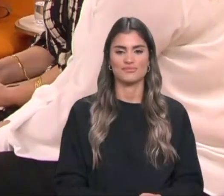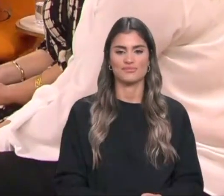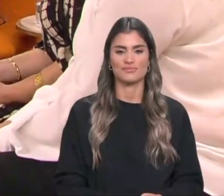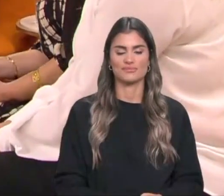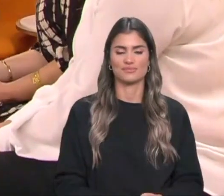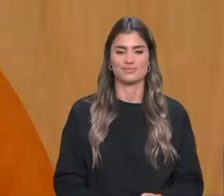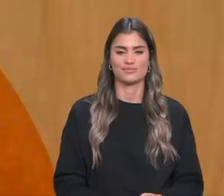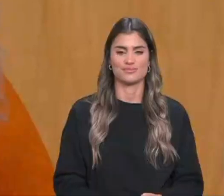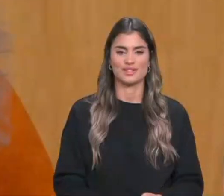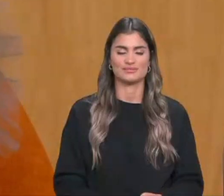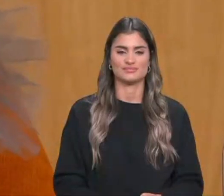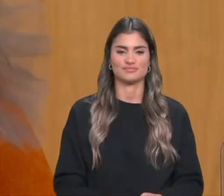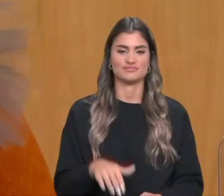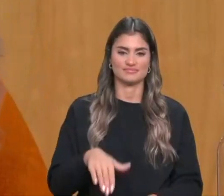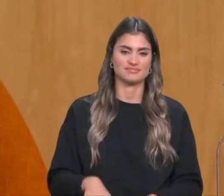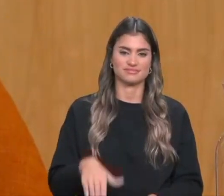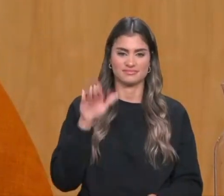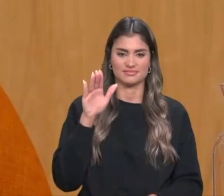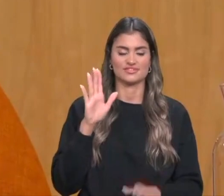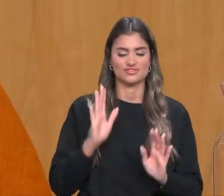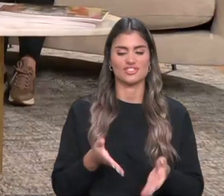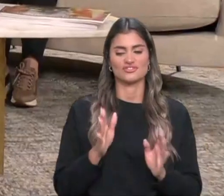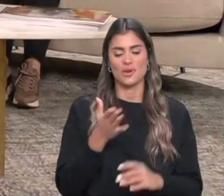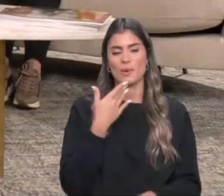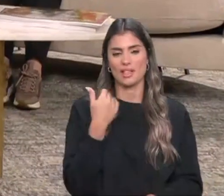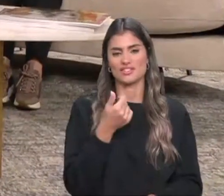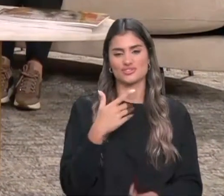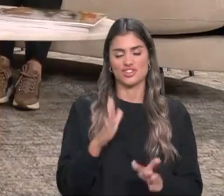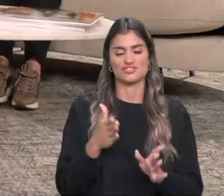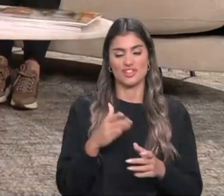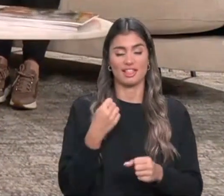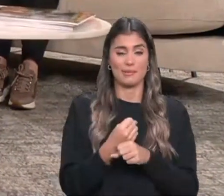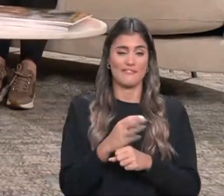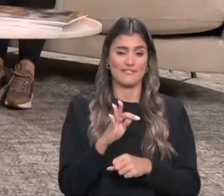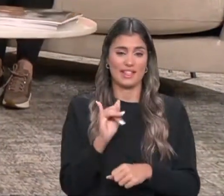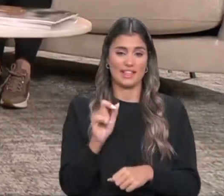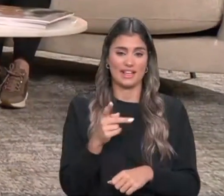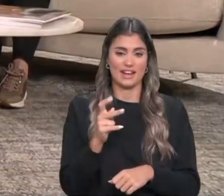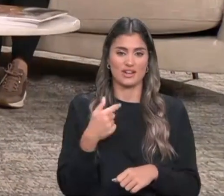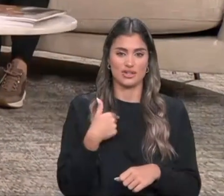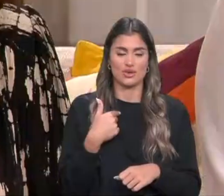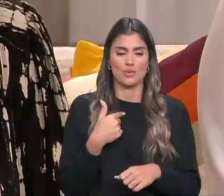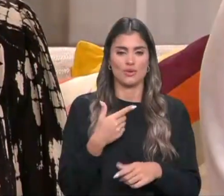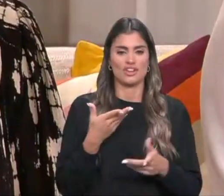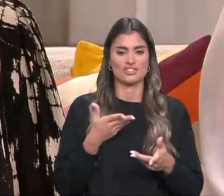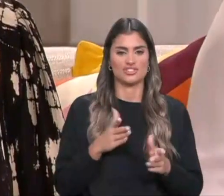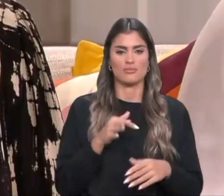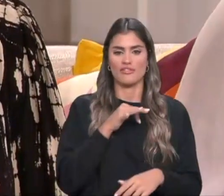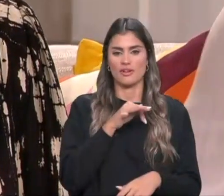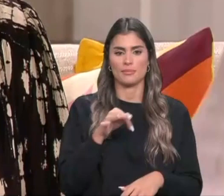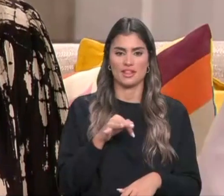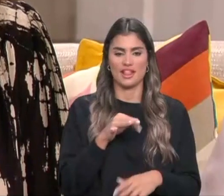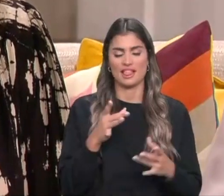nasci quase a trabalhar a filigrana. Exatamente. Eu nasci no seio de uma família de uribezaria